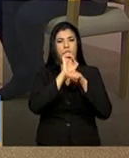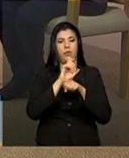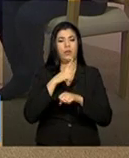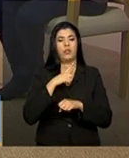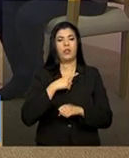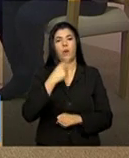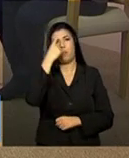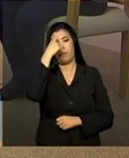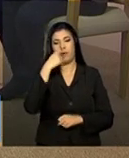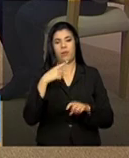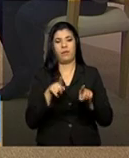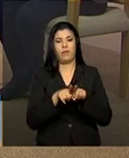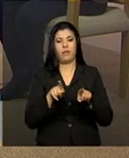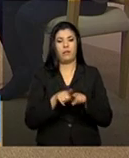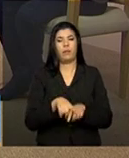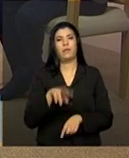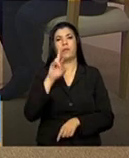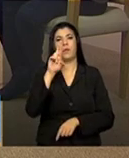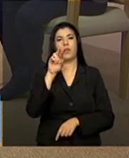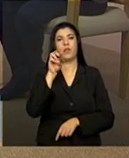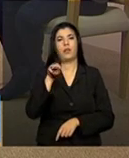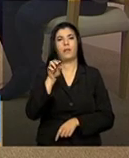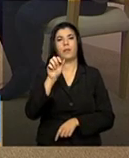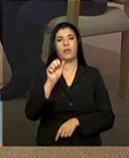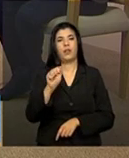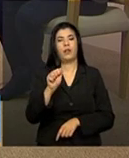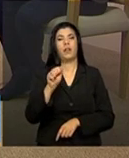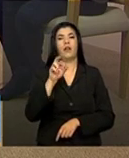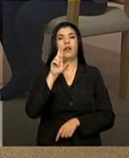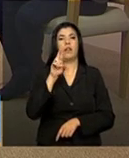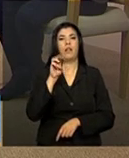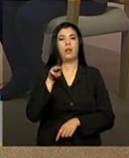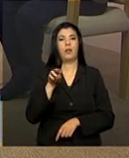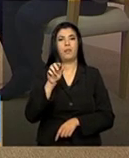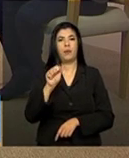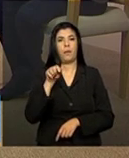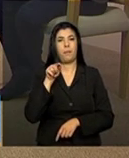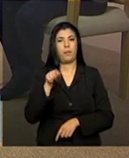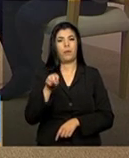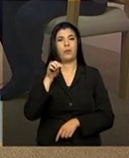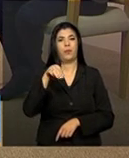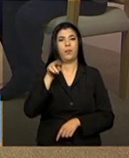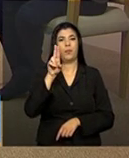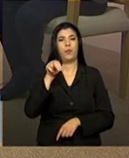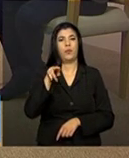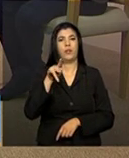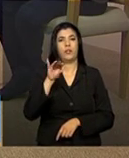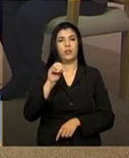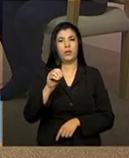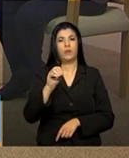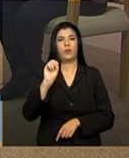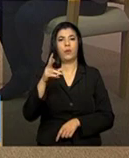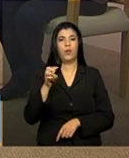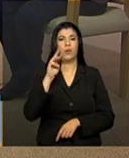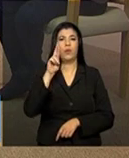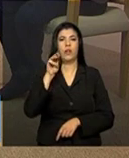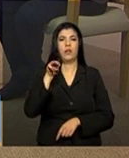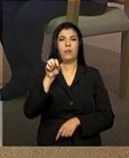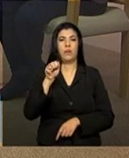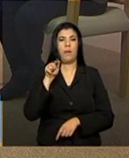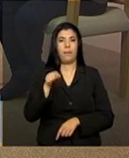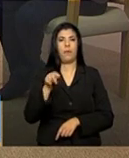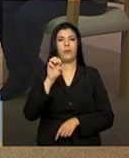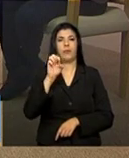o perfil específico para o RMA, que é rma.município ou rma.estado. Então, são esses